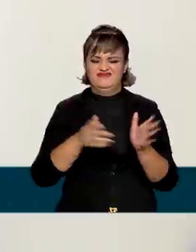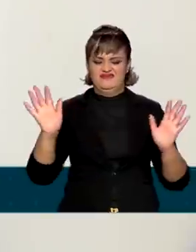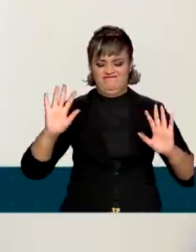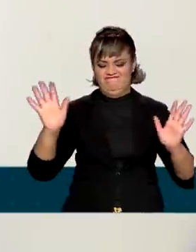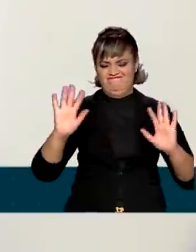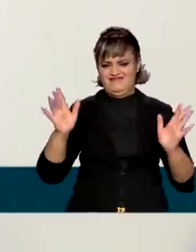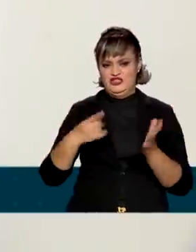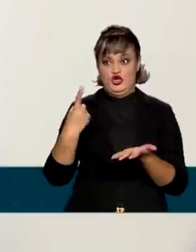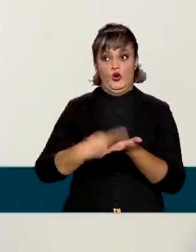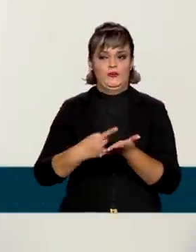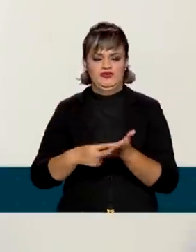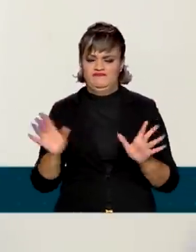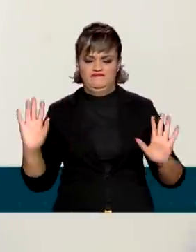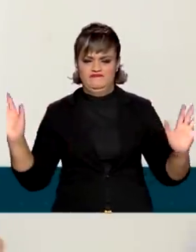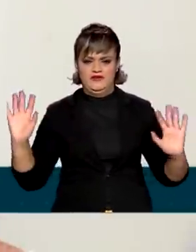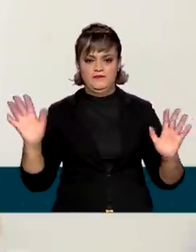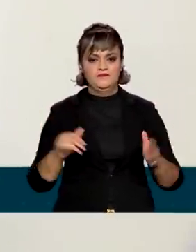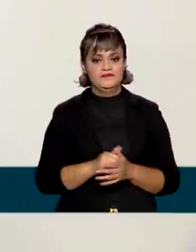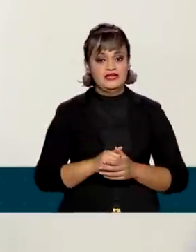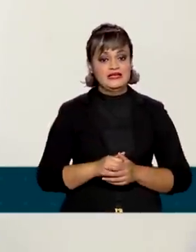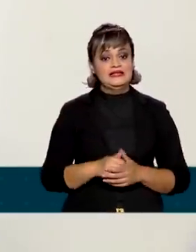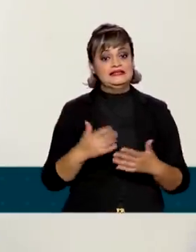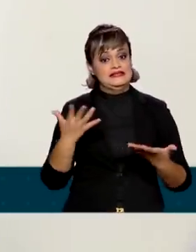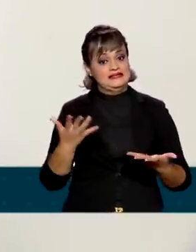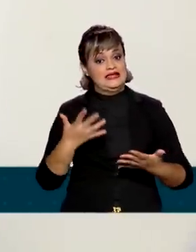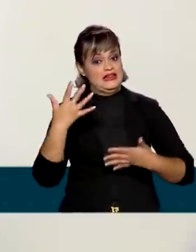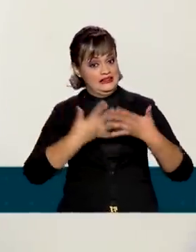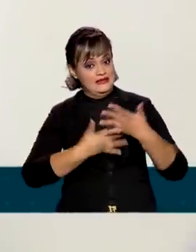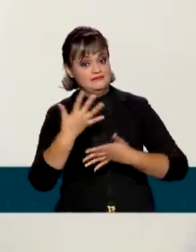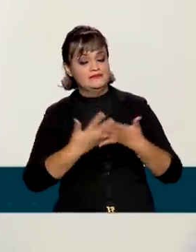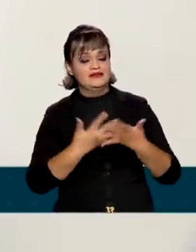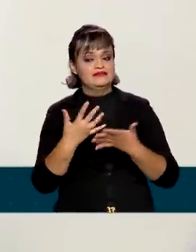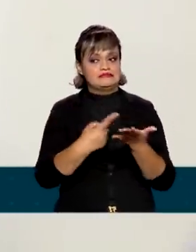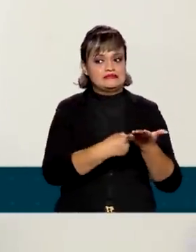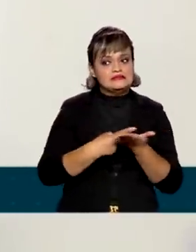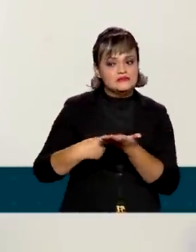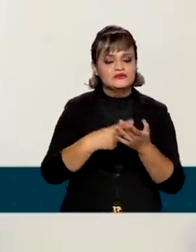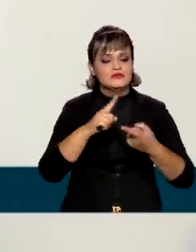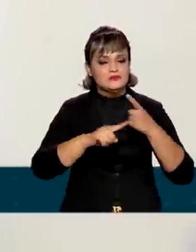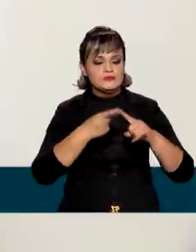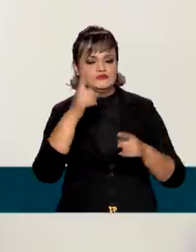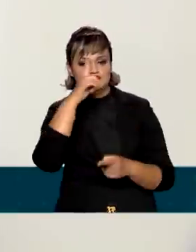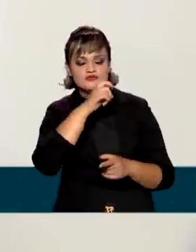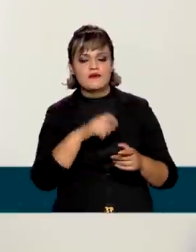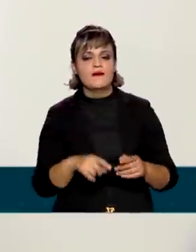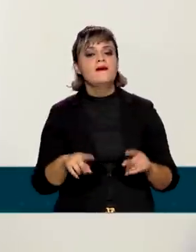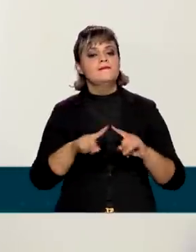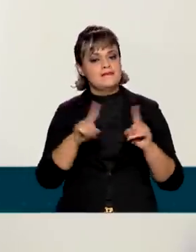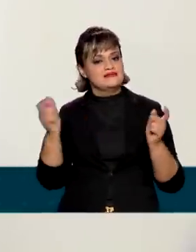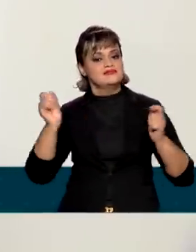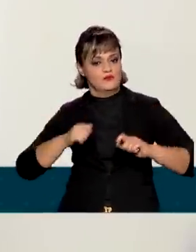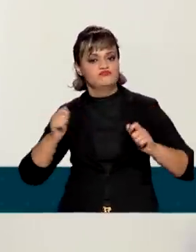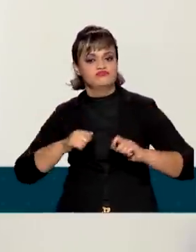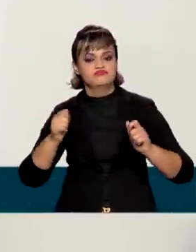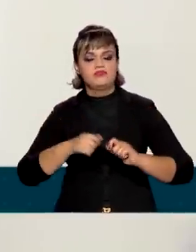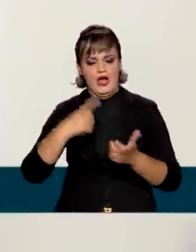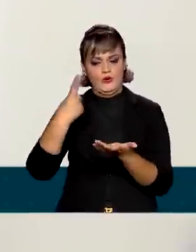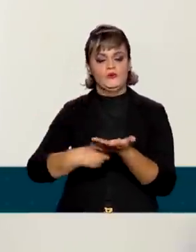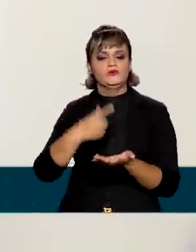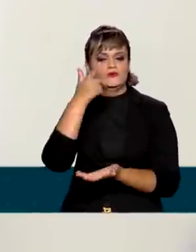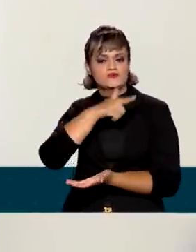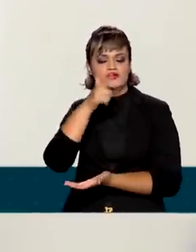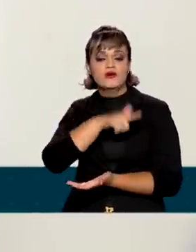redução inicialmente, o que dificultava naturalmente as negociações. No entanto, foi possível chegar a um acordo